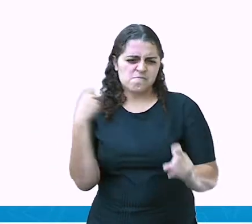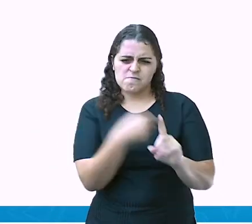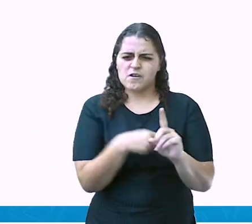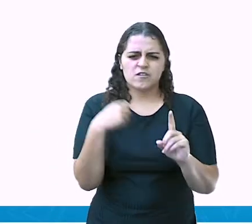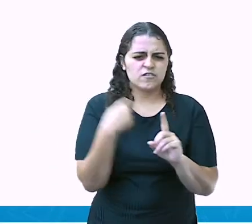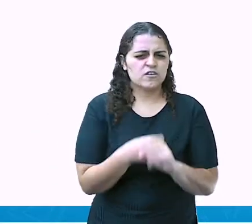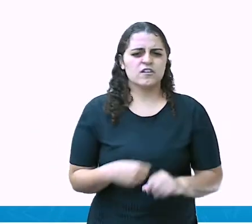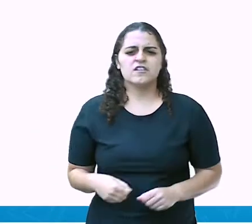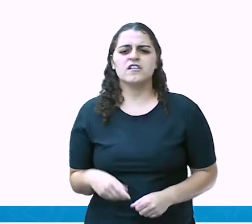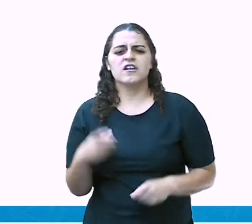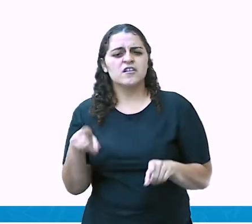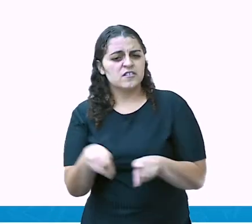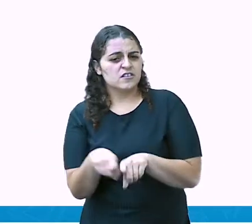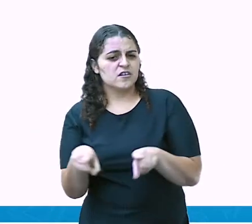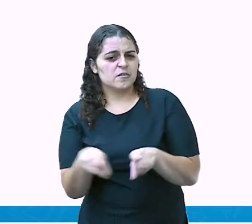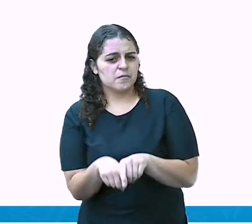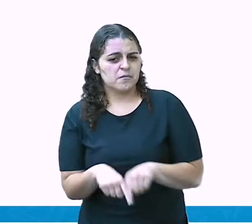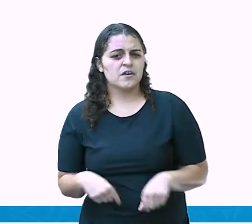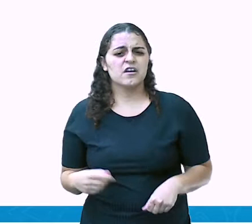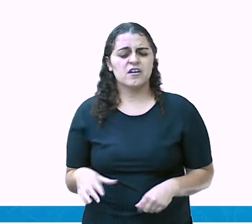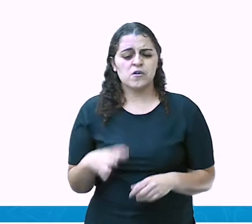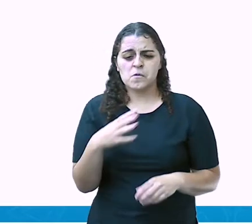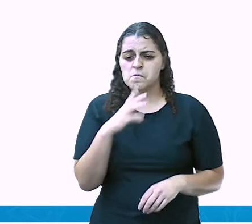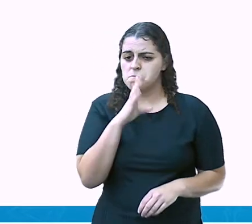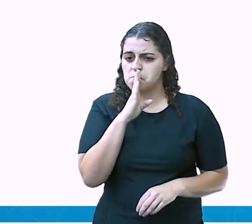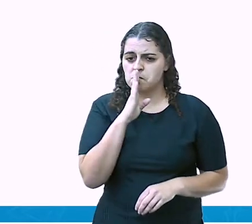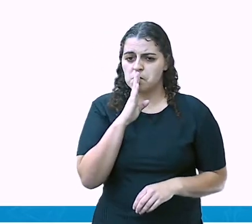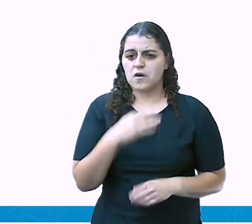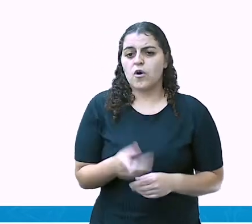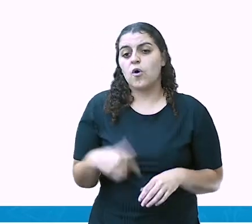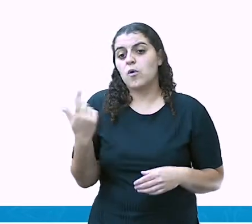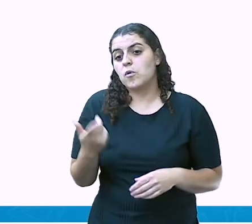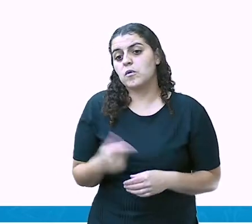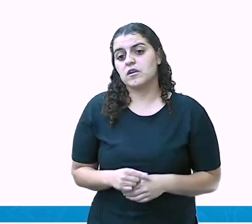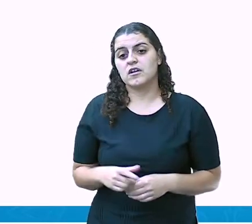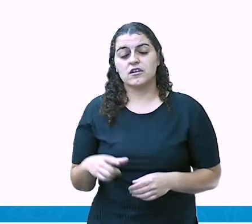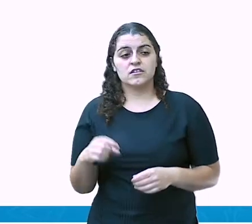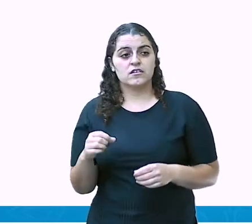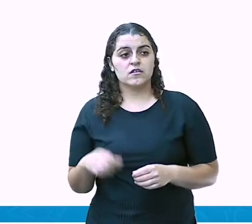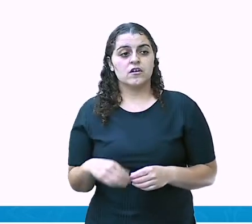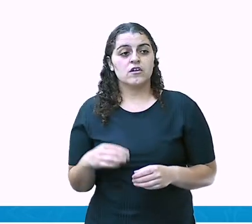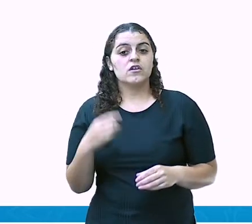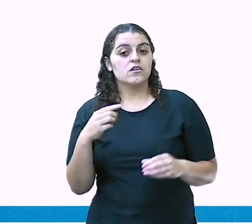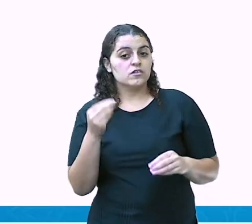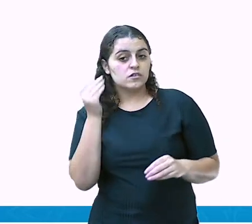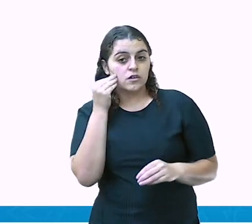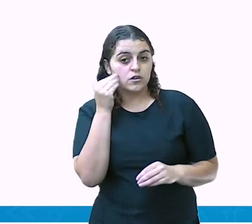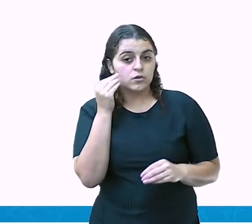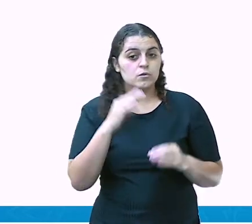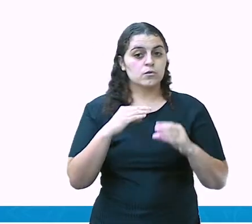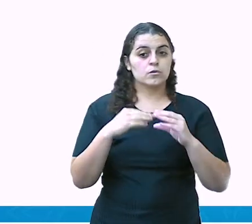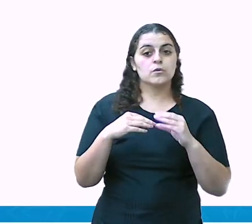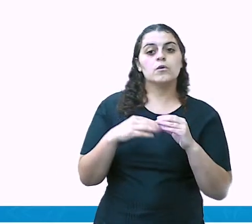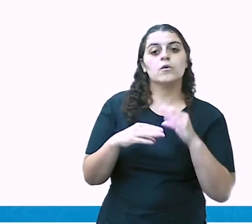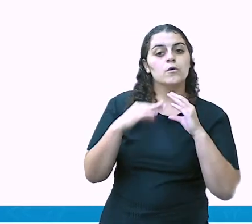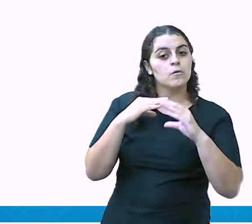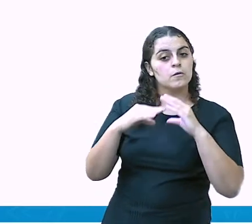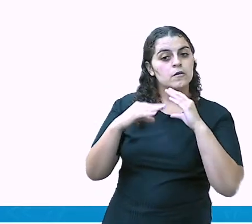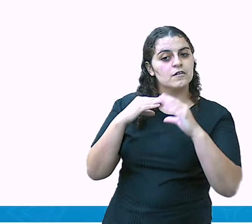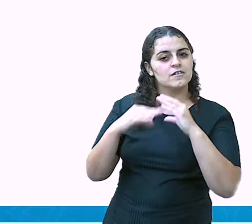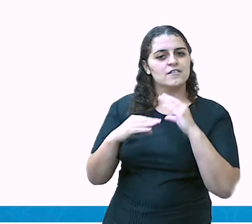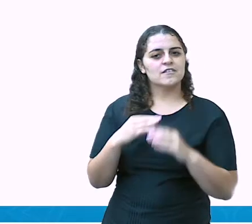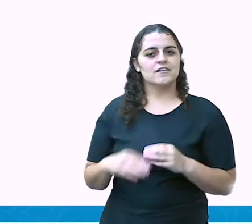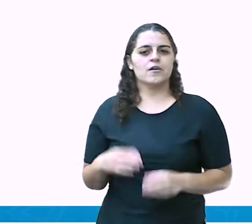e ela também teve essa fala bloqueada. Ou ainda, ela tentou uma comunicação, né? Se programou toda. Vou